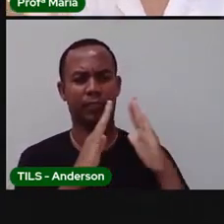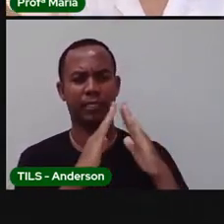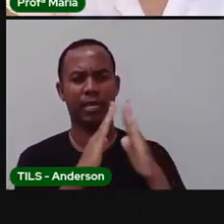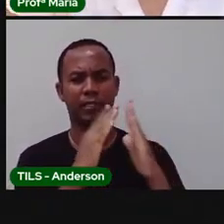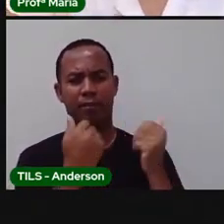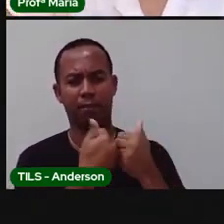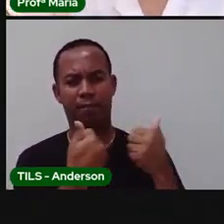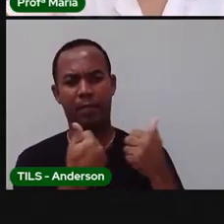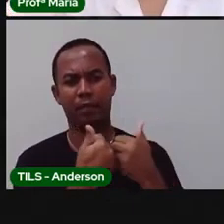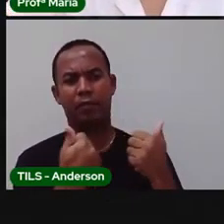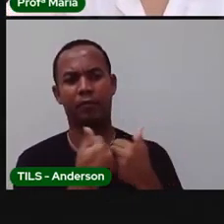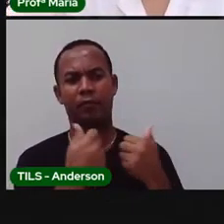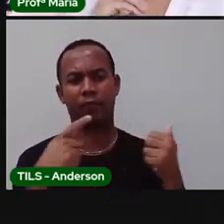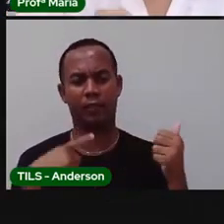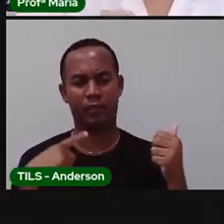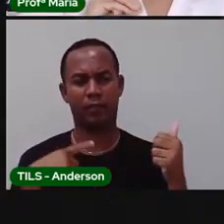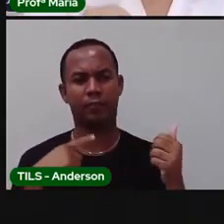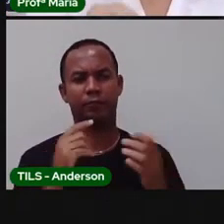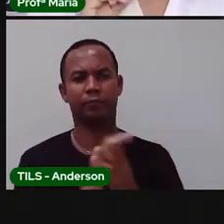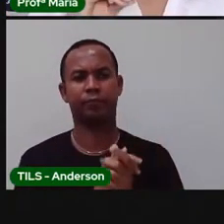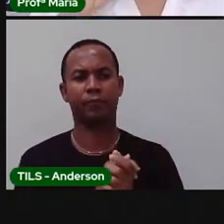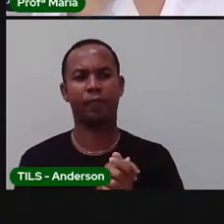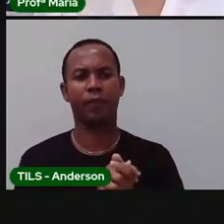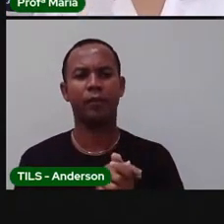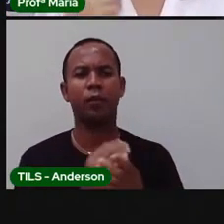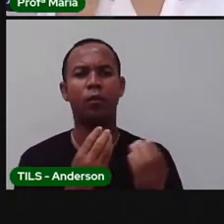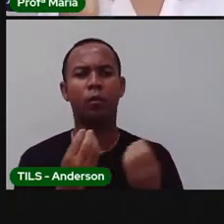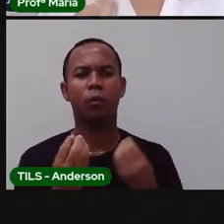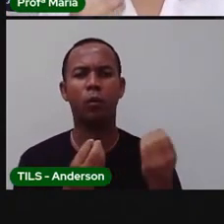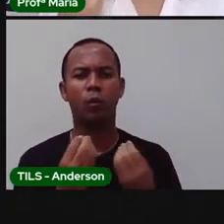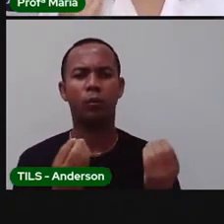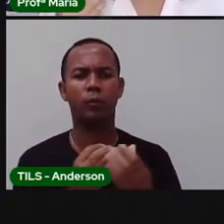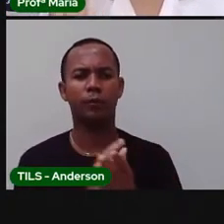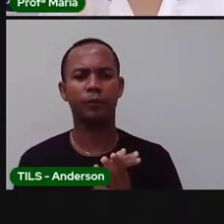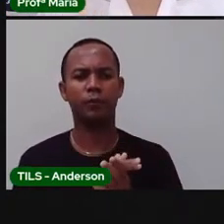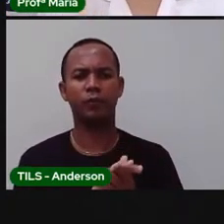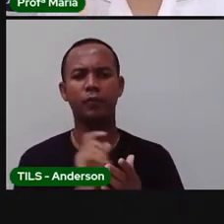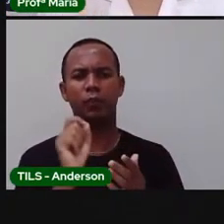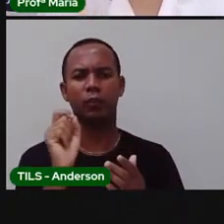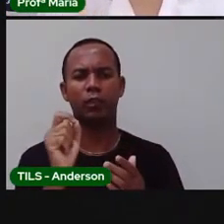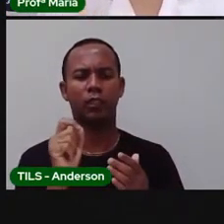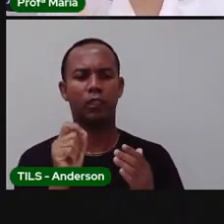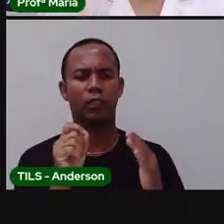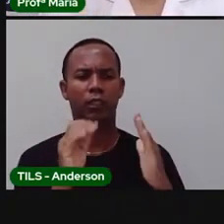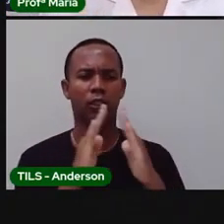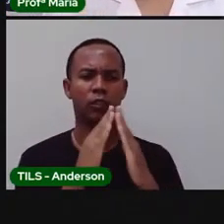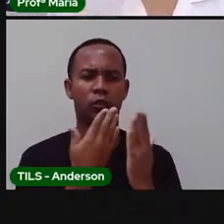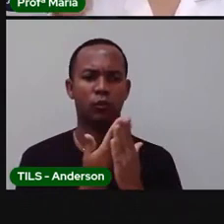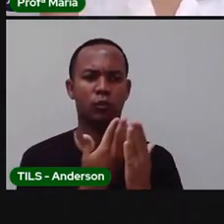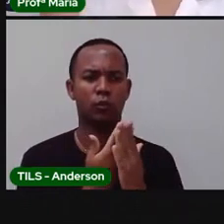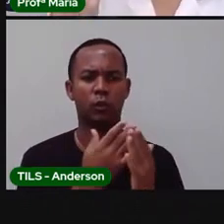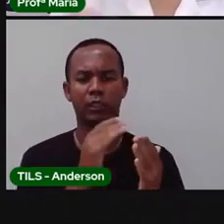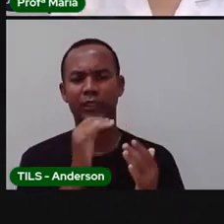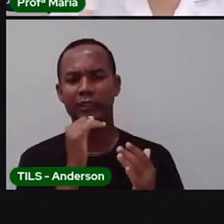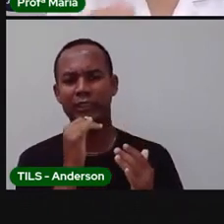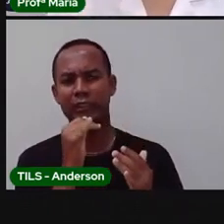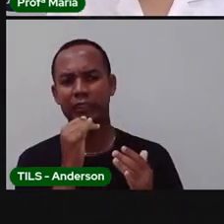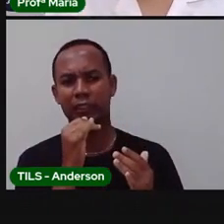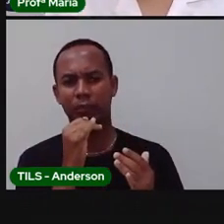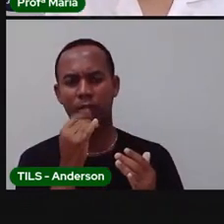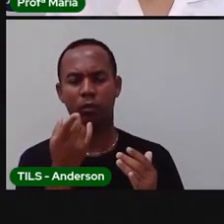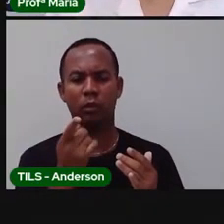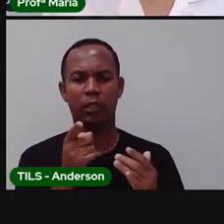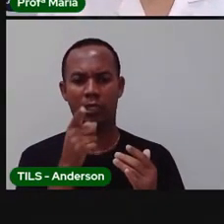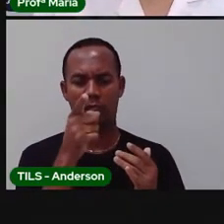assim, próximo à sua residência, ela também fica condicionada a questão das vagas. Porque, por exemplo, uma escola,